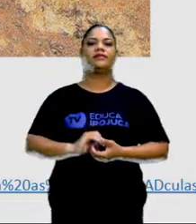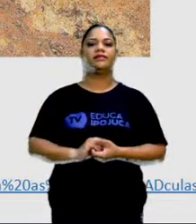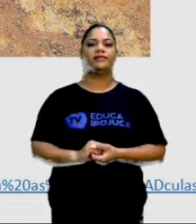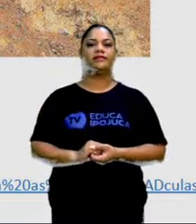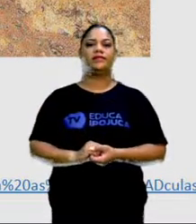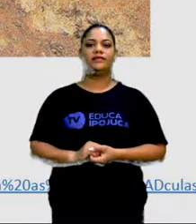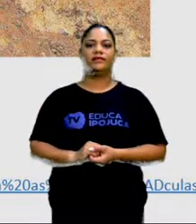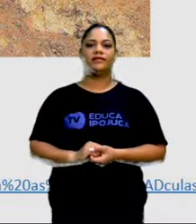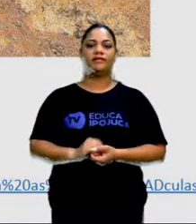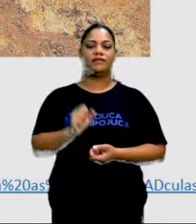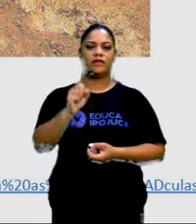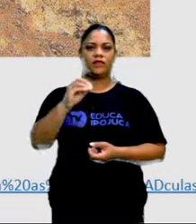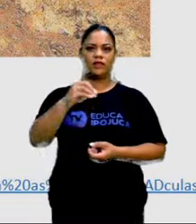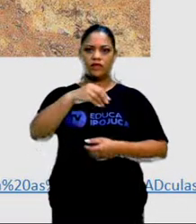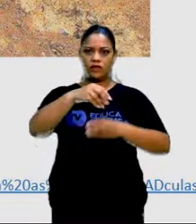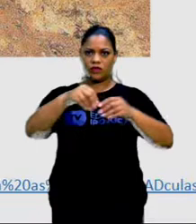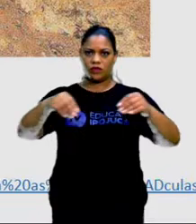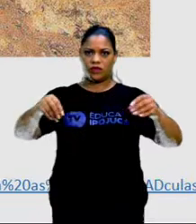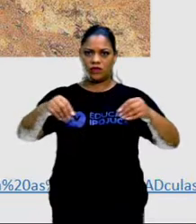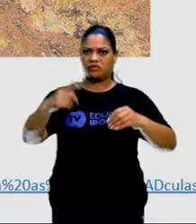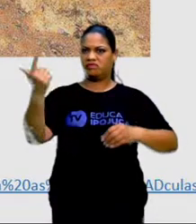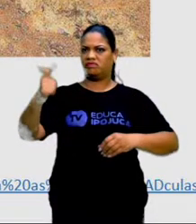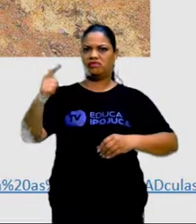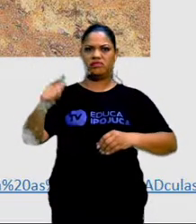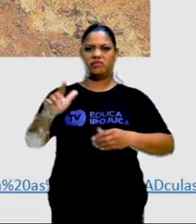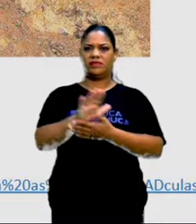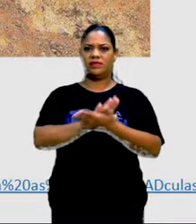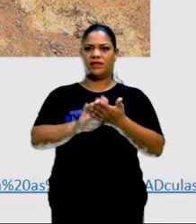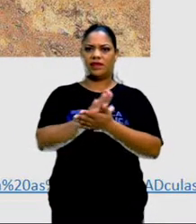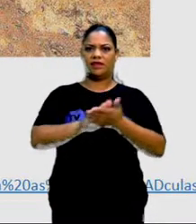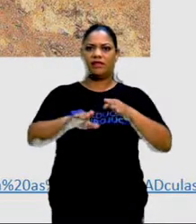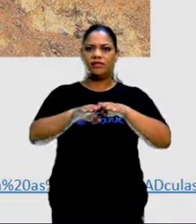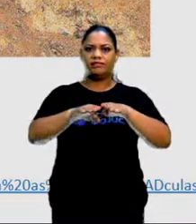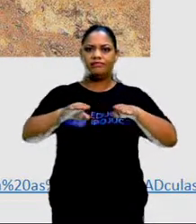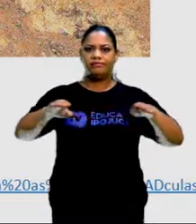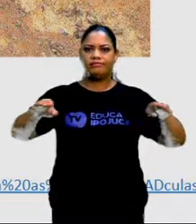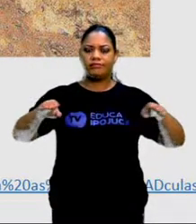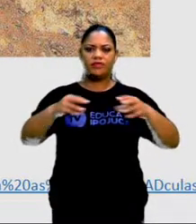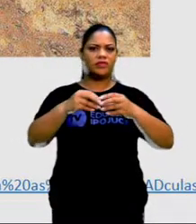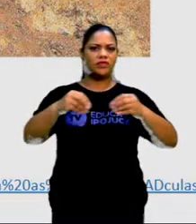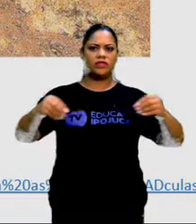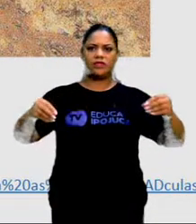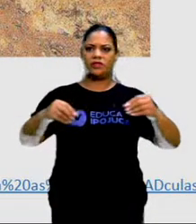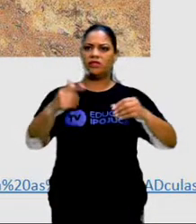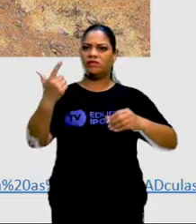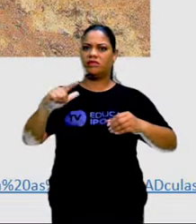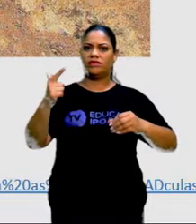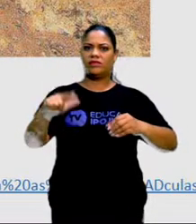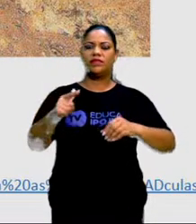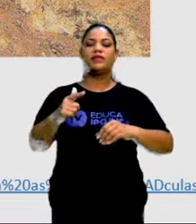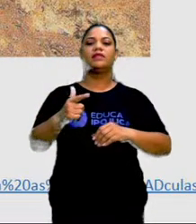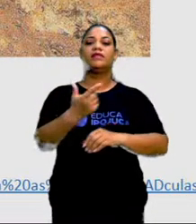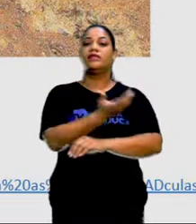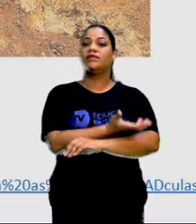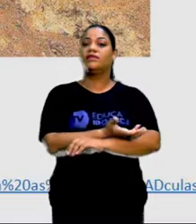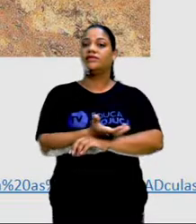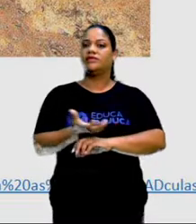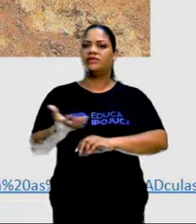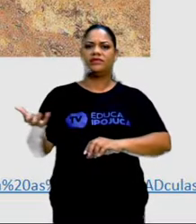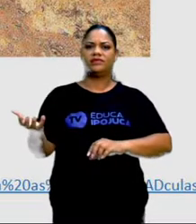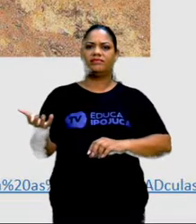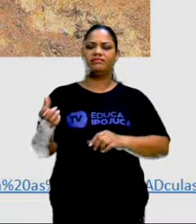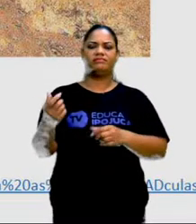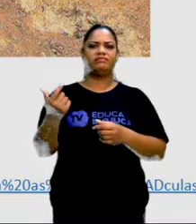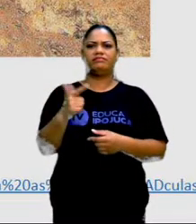Solos sem vegetação significa solos desprotegidos. Solos sem planta, solos sem vegetação, está